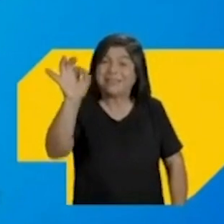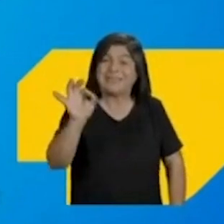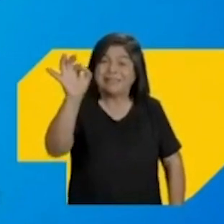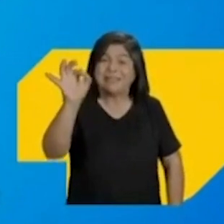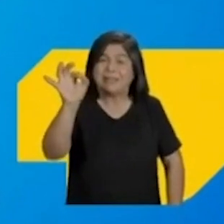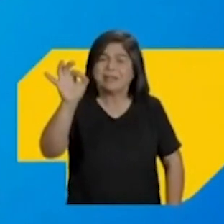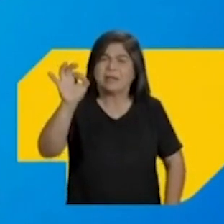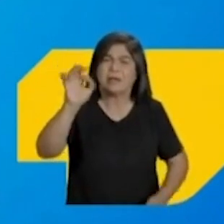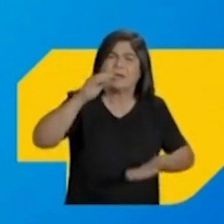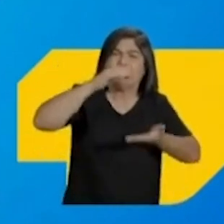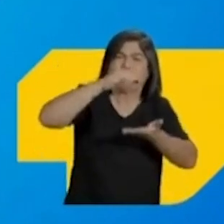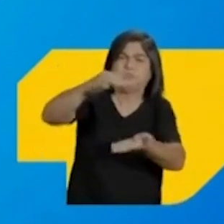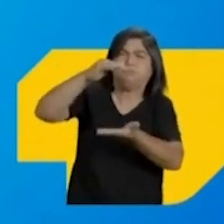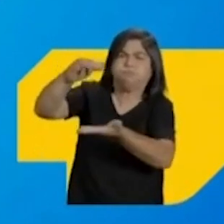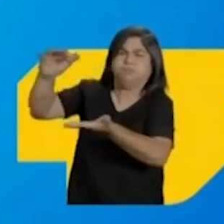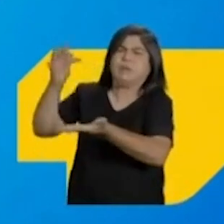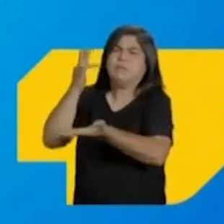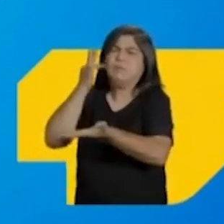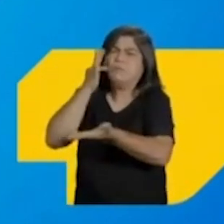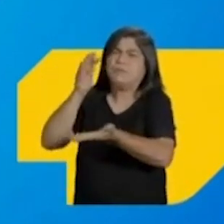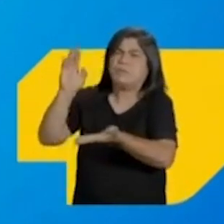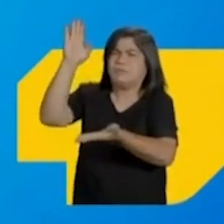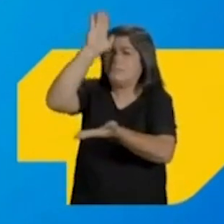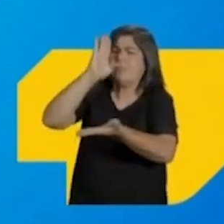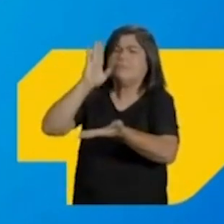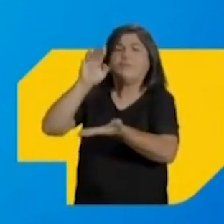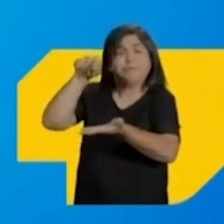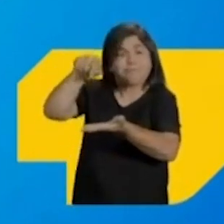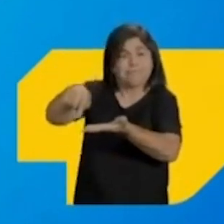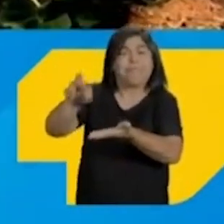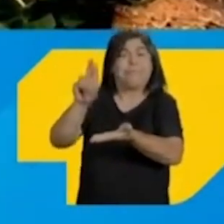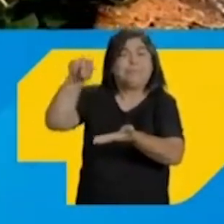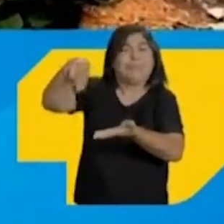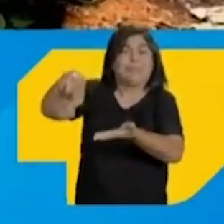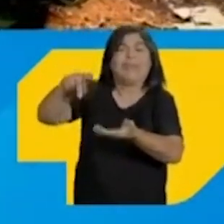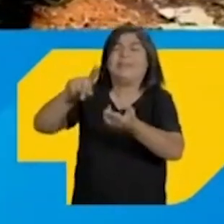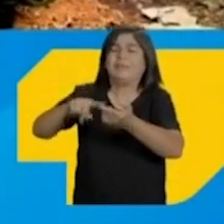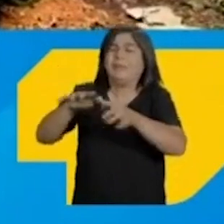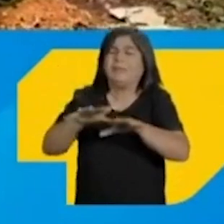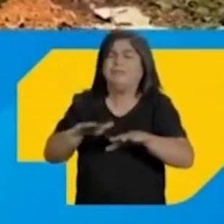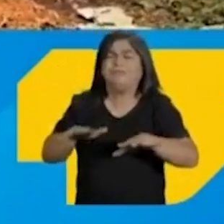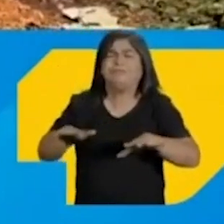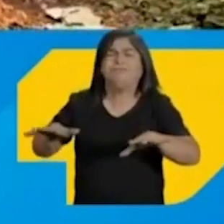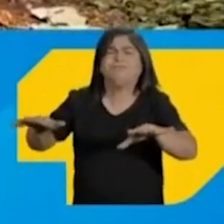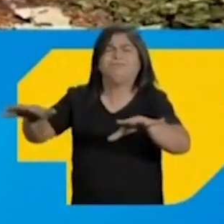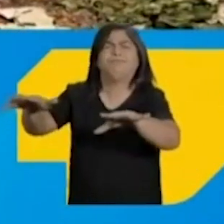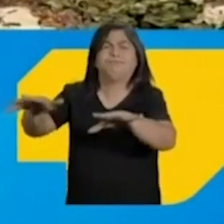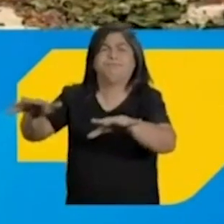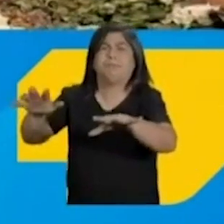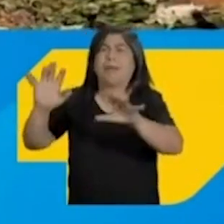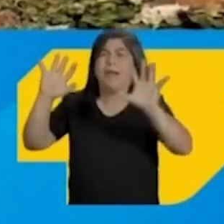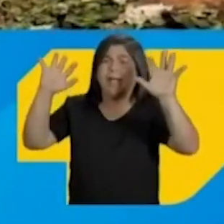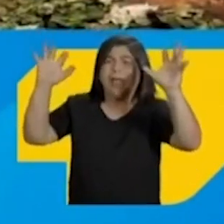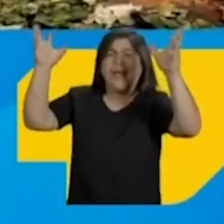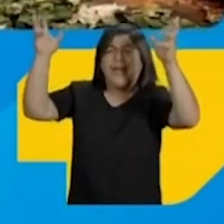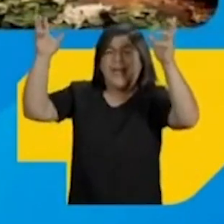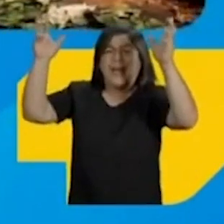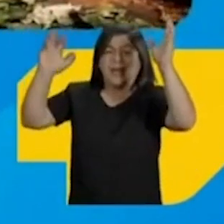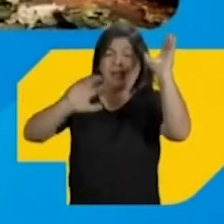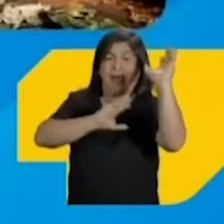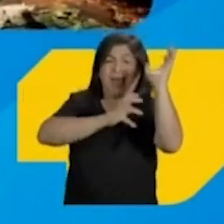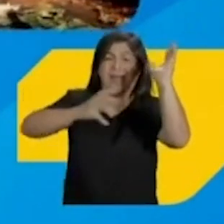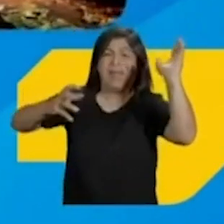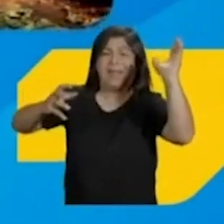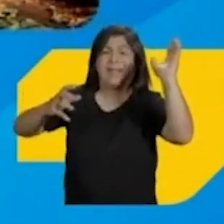Cerca de 40% das exportações de frutas do Brasil saem de lá. E o semiário do Potiguar é a maior produtora do mundo de